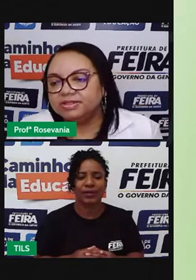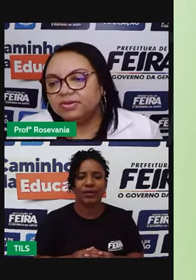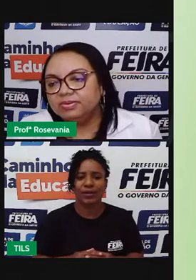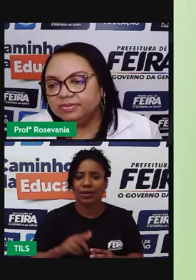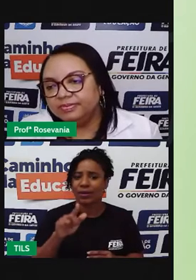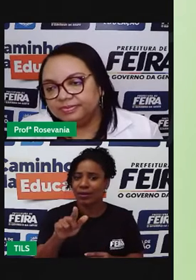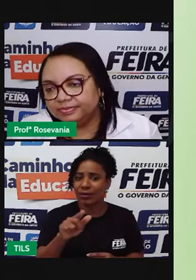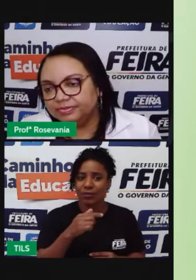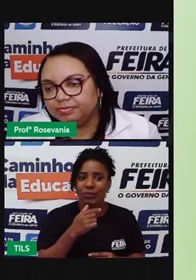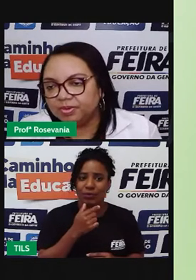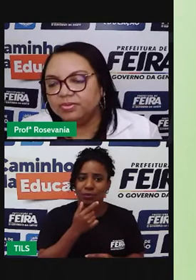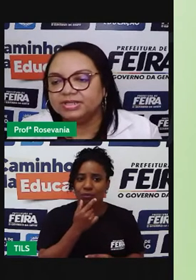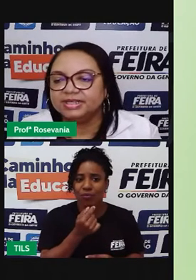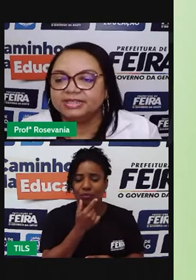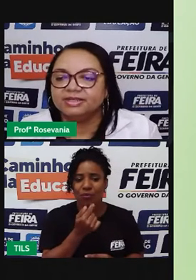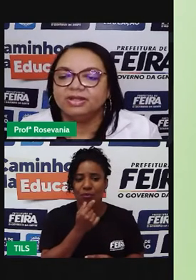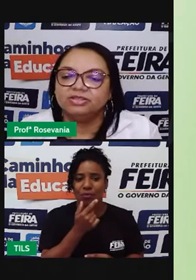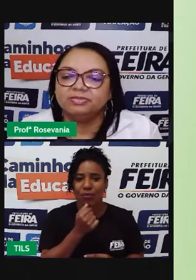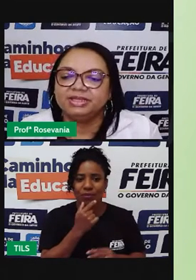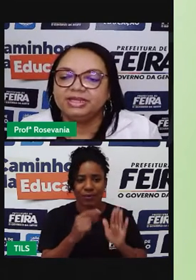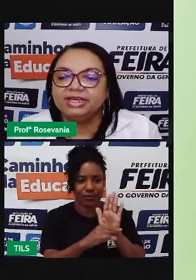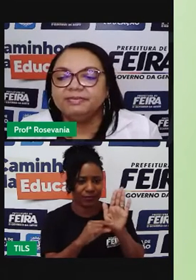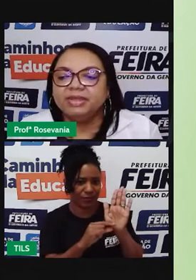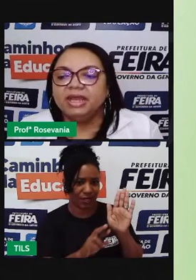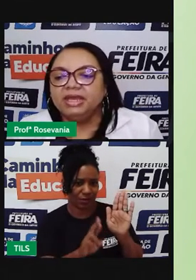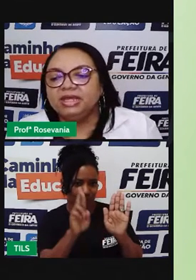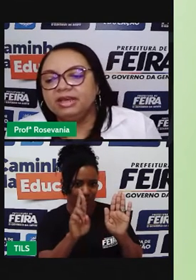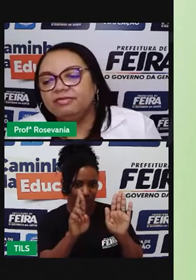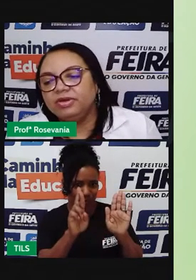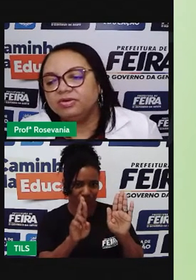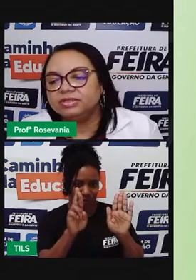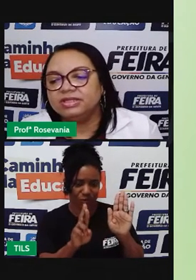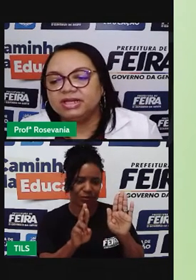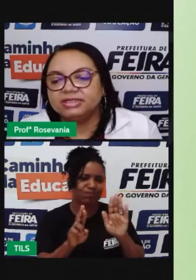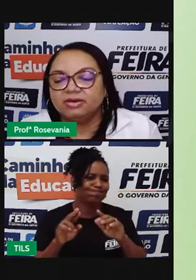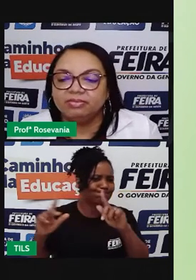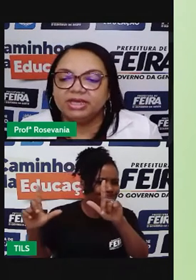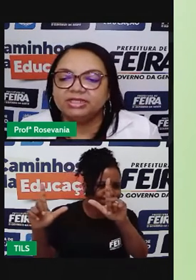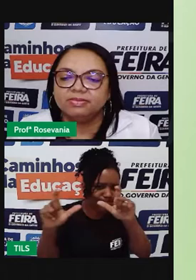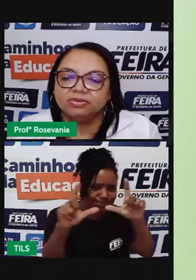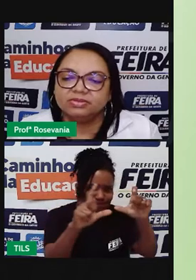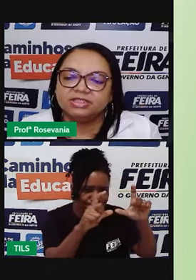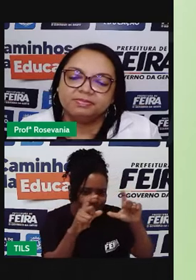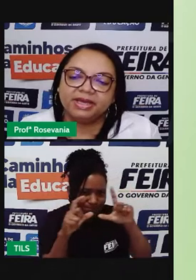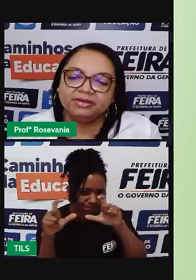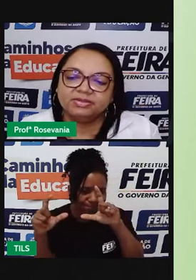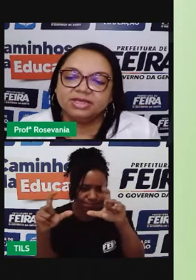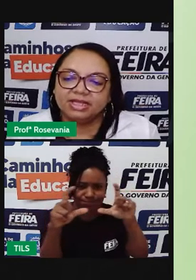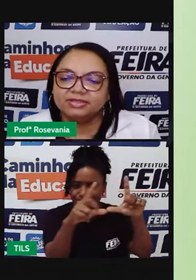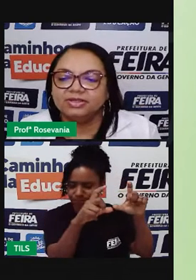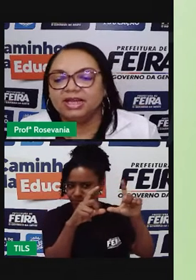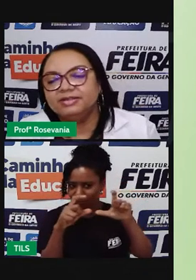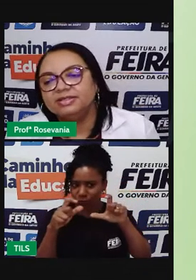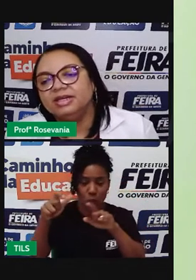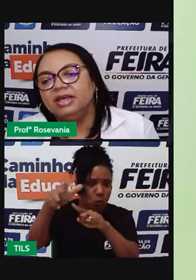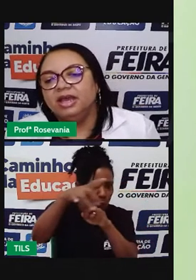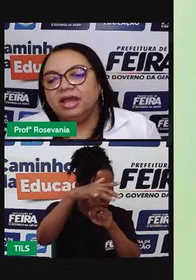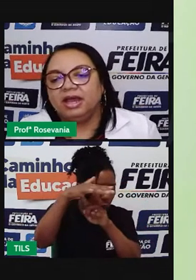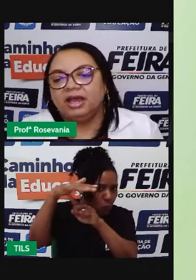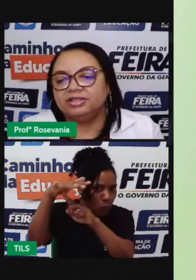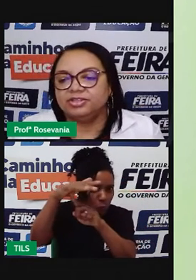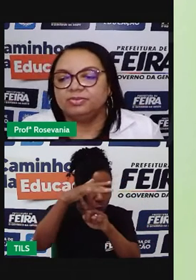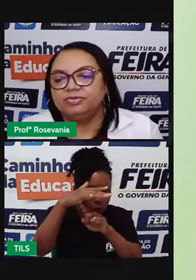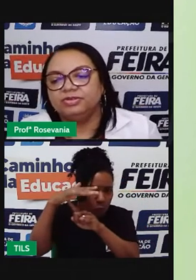desprezou um pouco essa questão da altimetria e levou em consideração mesmo alguns aspectos relacionados, né,